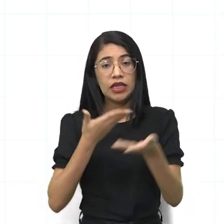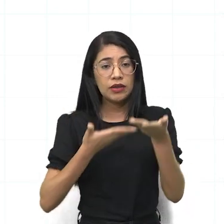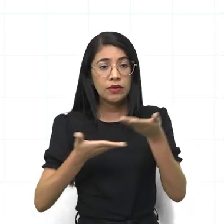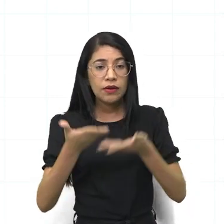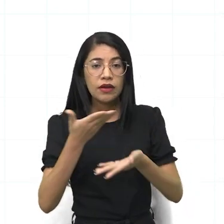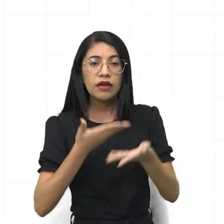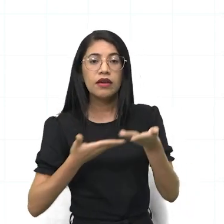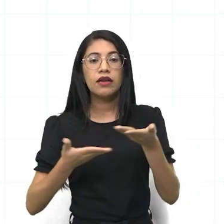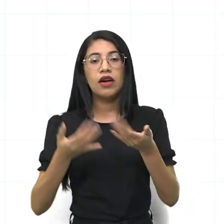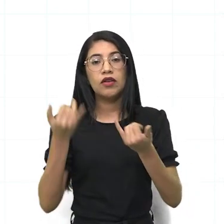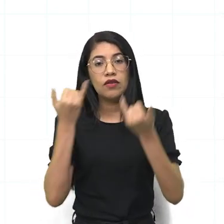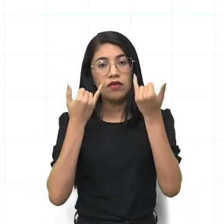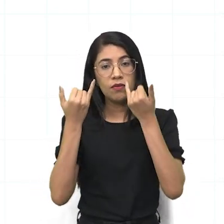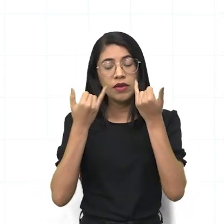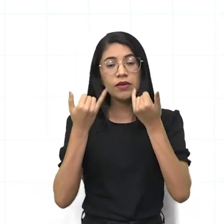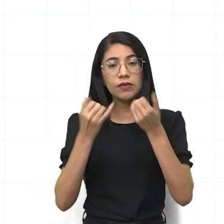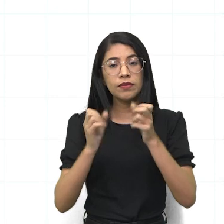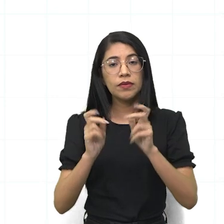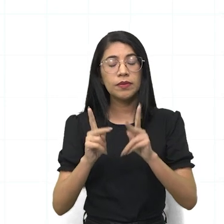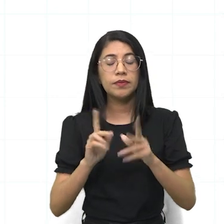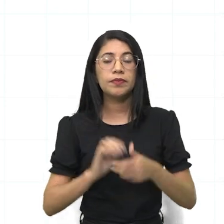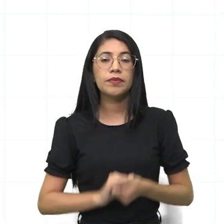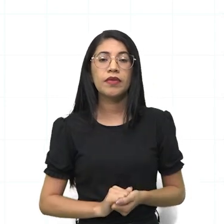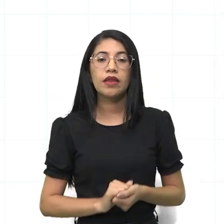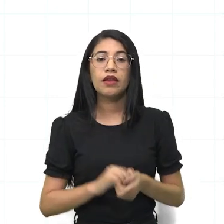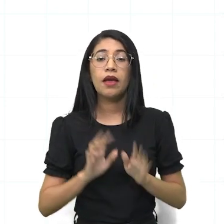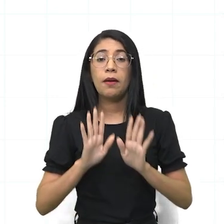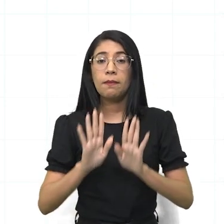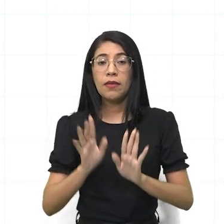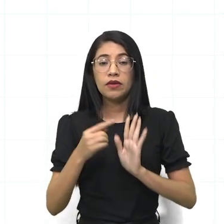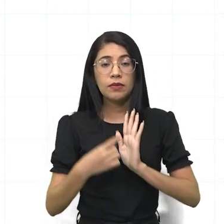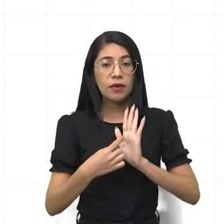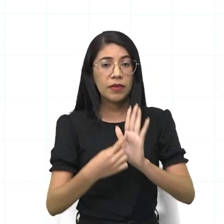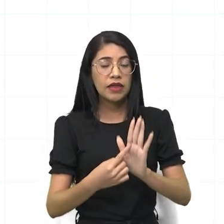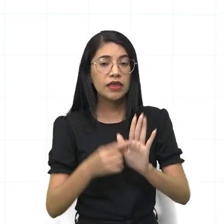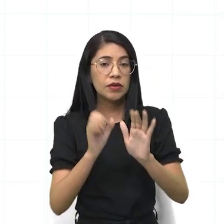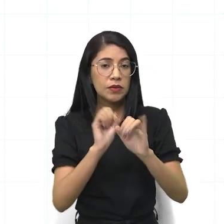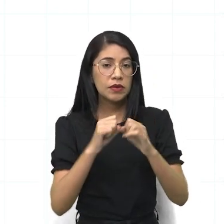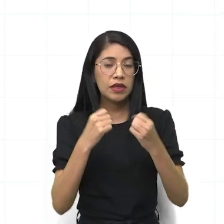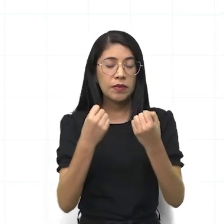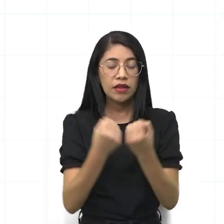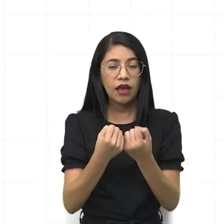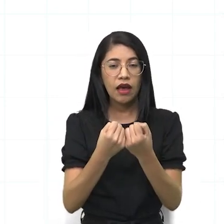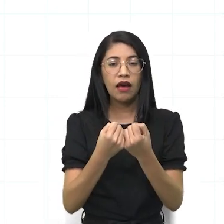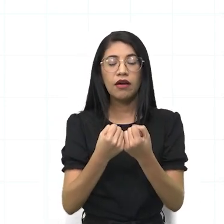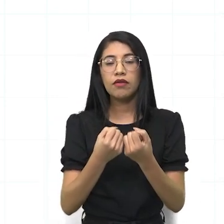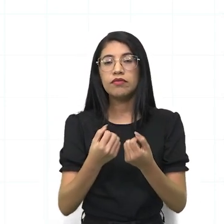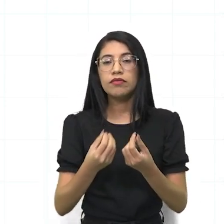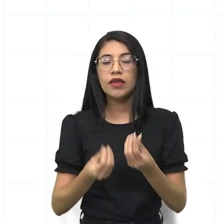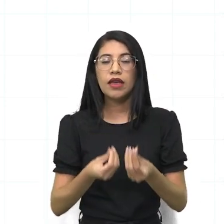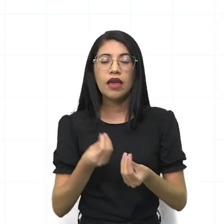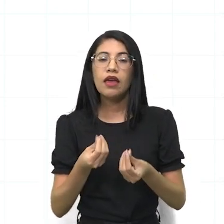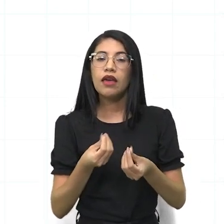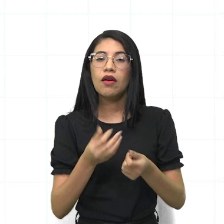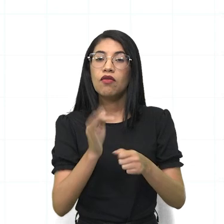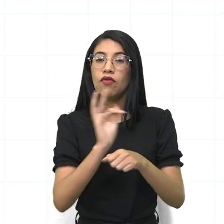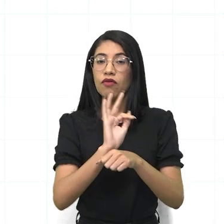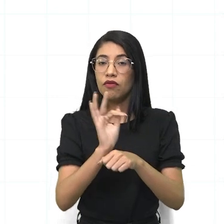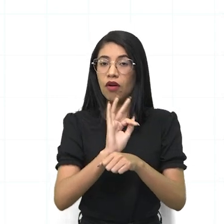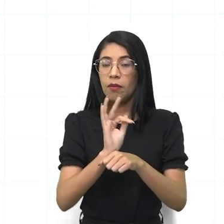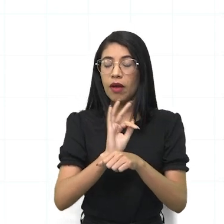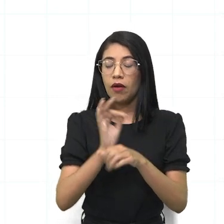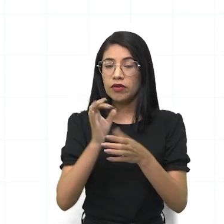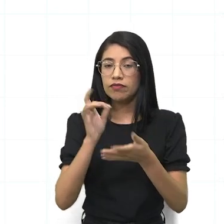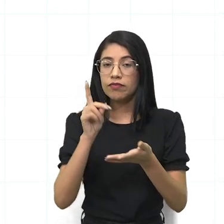que eu tô tendo com vocês, né, uma linguagem, uma apresentação, né, de forma mais formal,